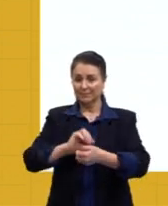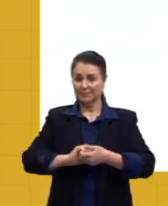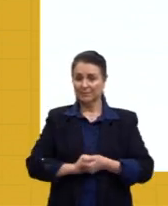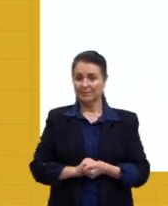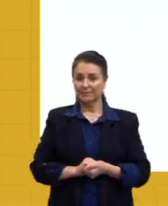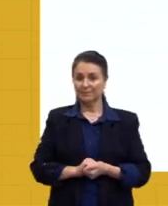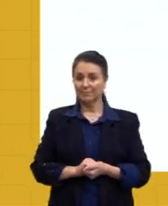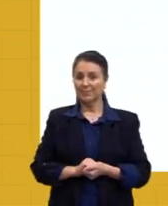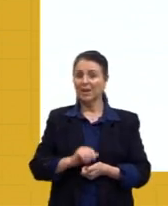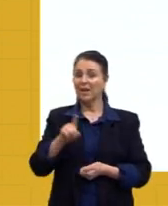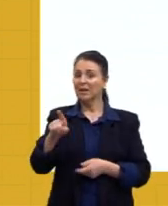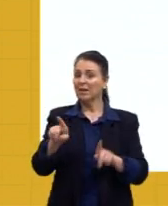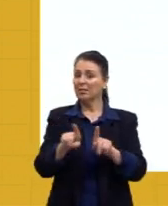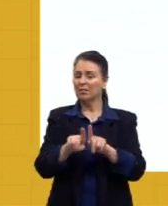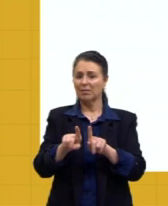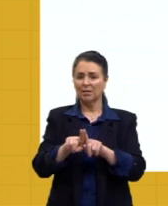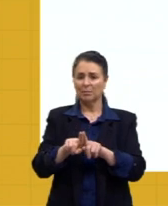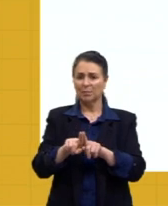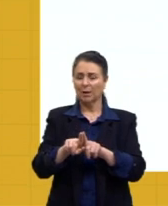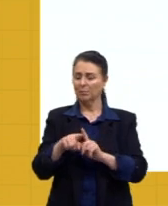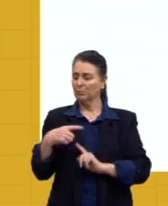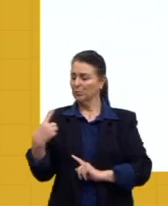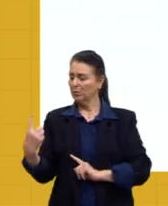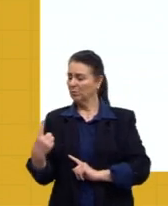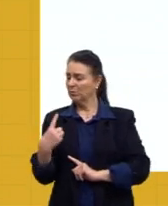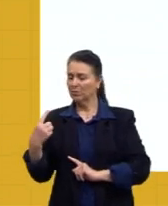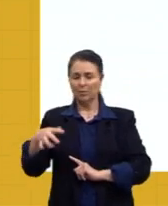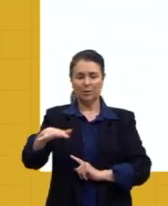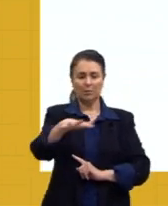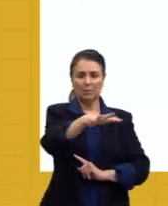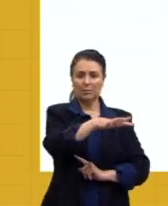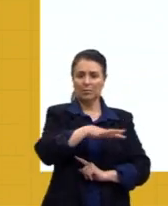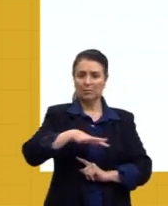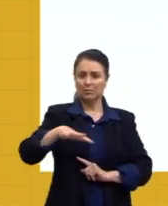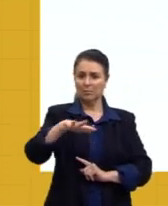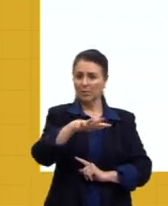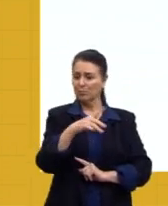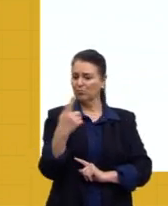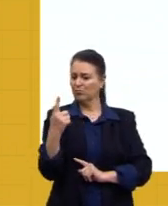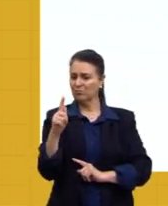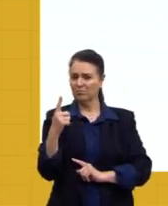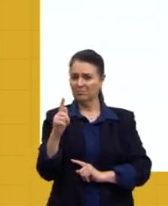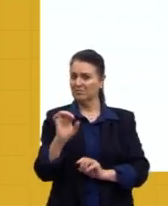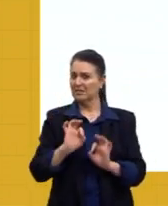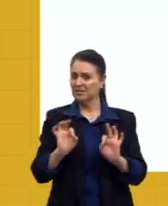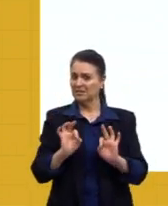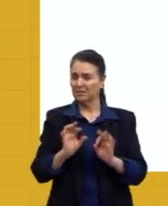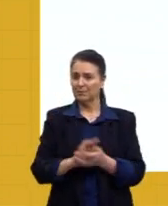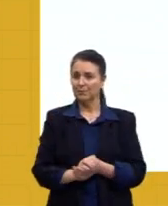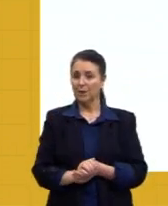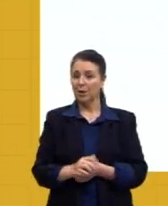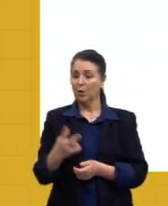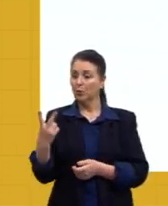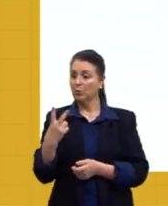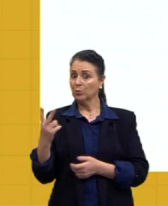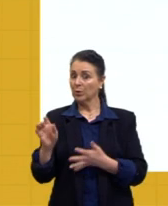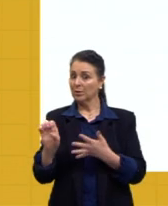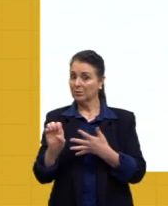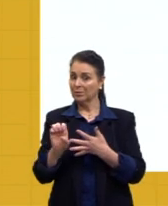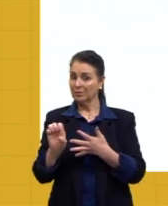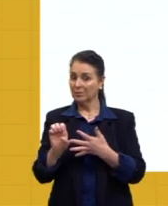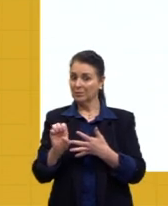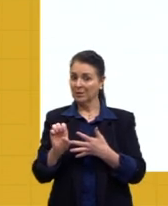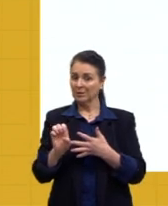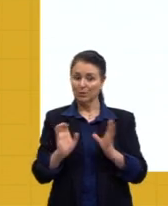Aqui também não envolve o isolamento geográfico, gente. Então, essas duas espécies, essas duas